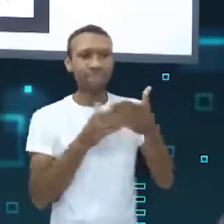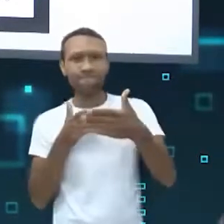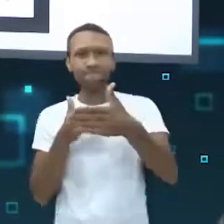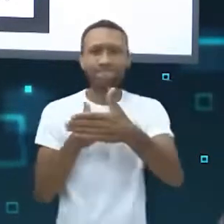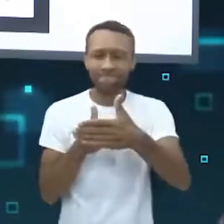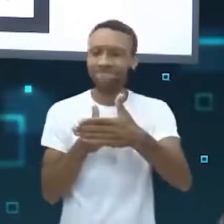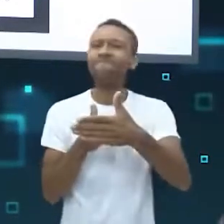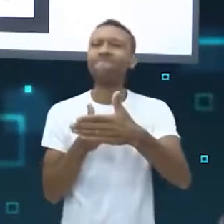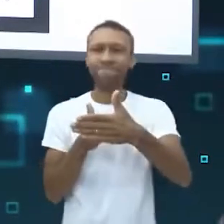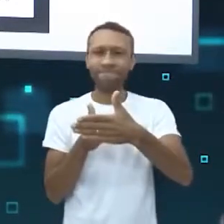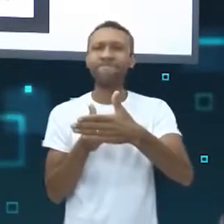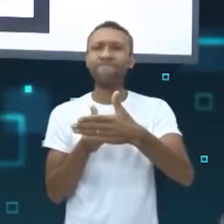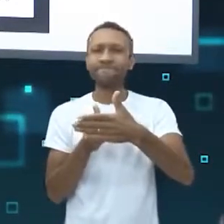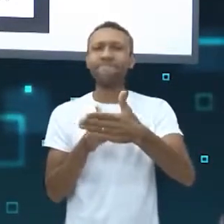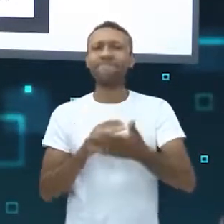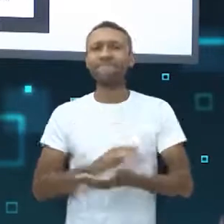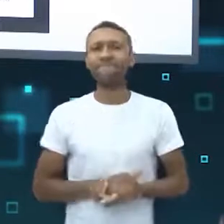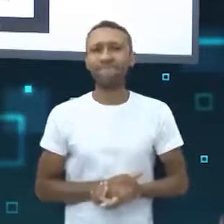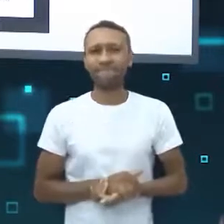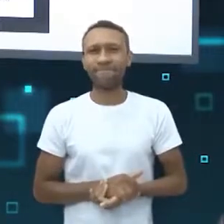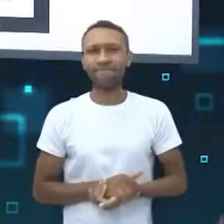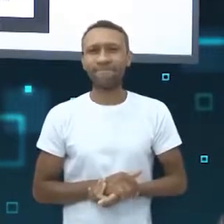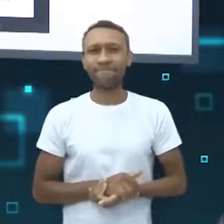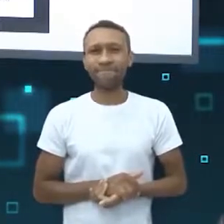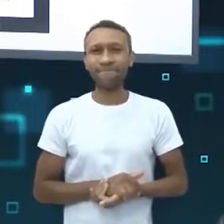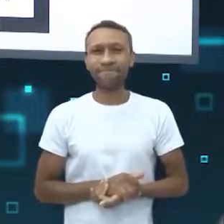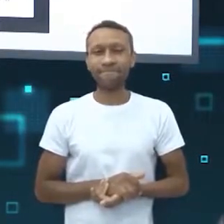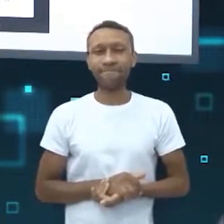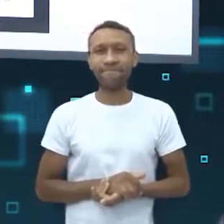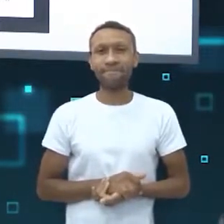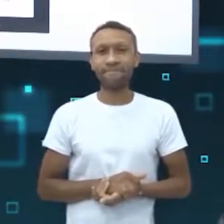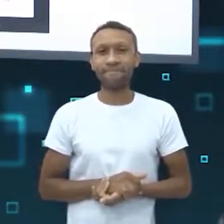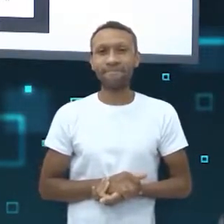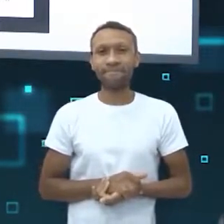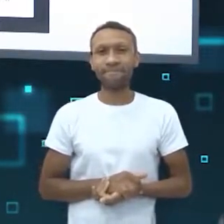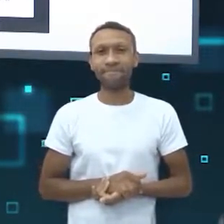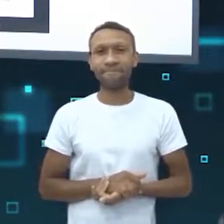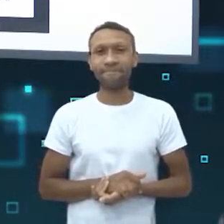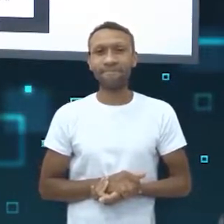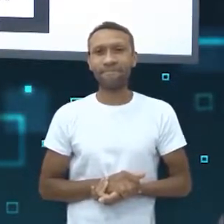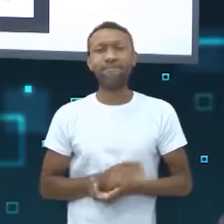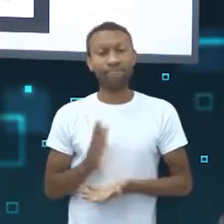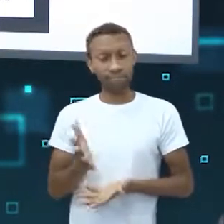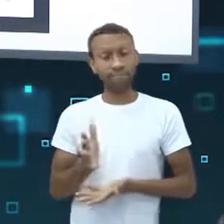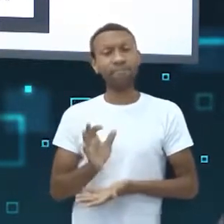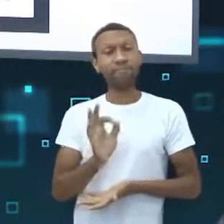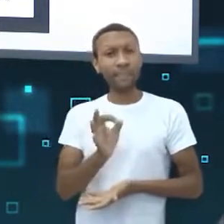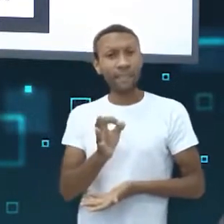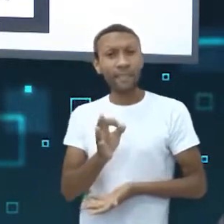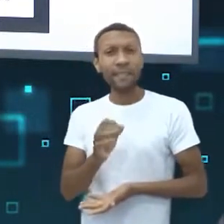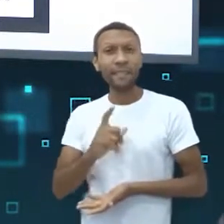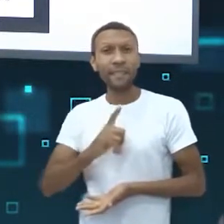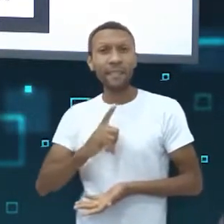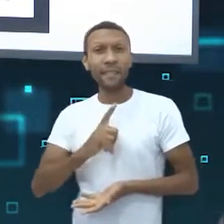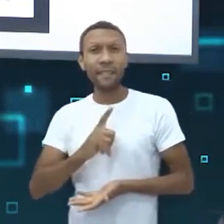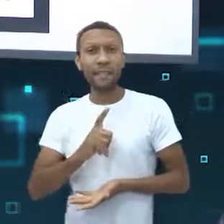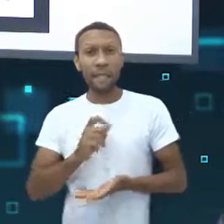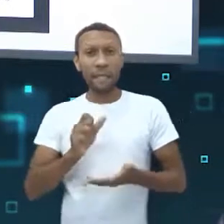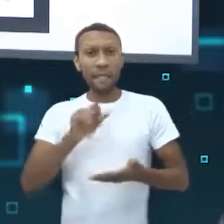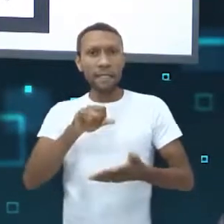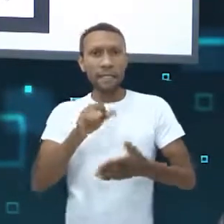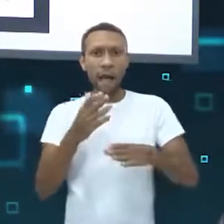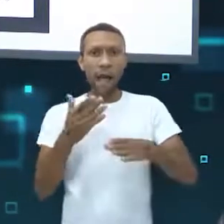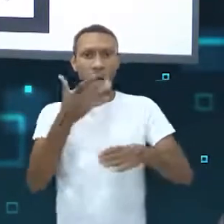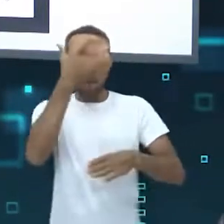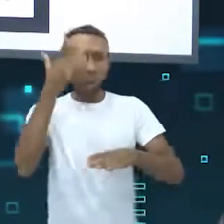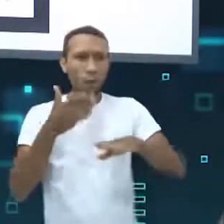barreira extra para acessar seus perfis. E isso, de quebra, você vai ser avisado